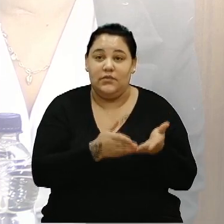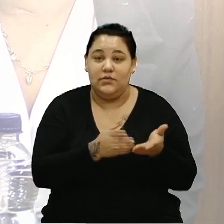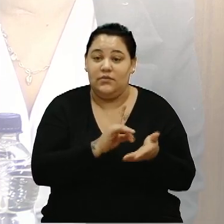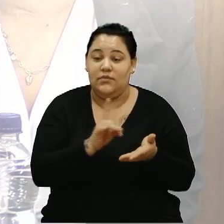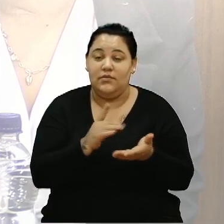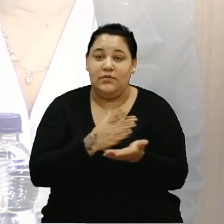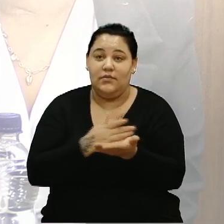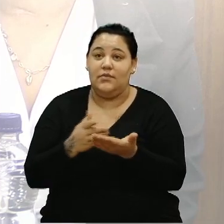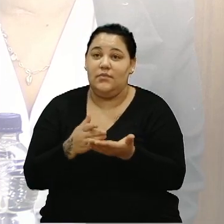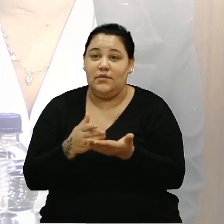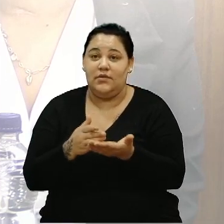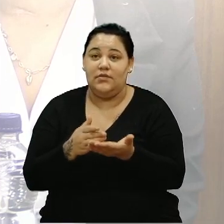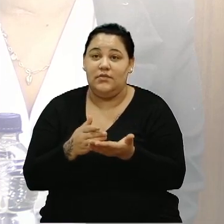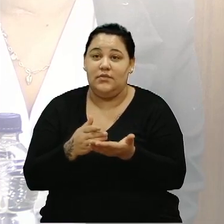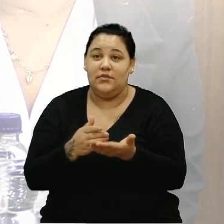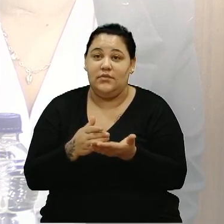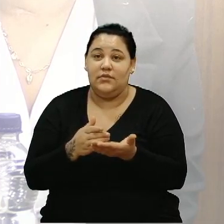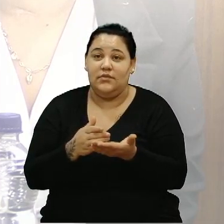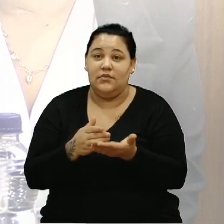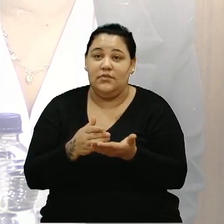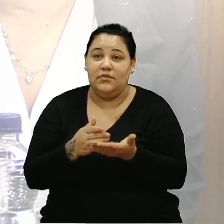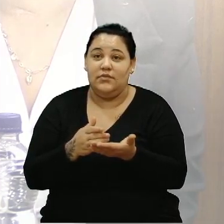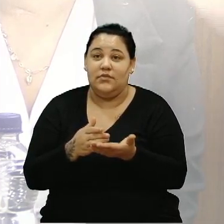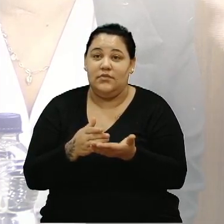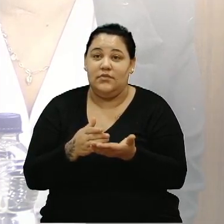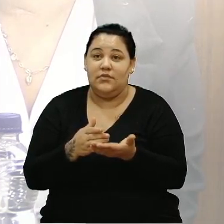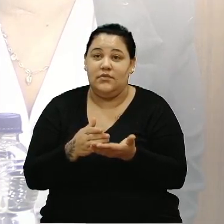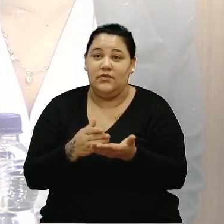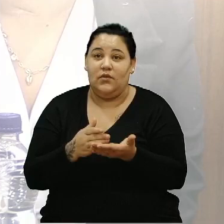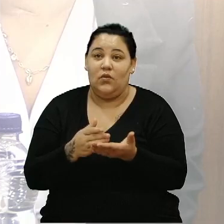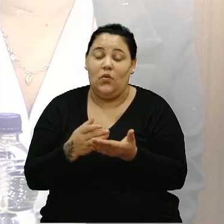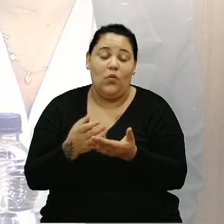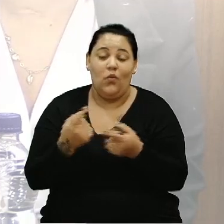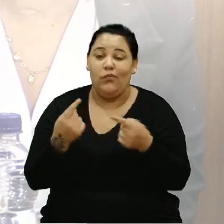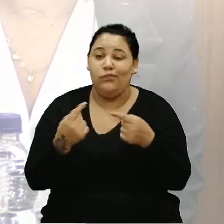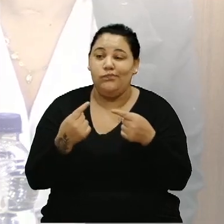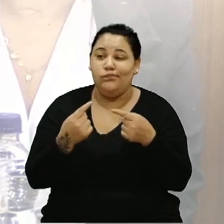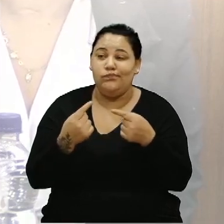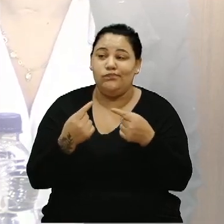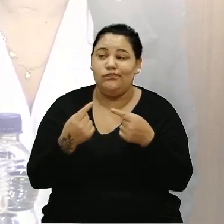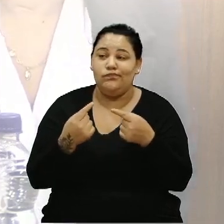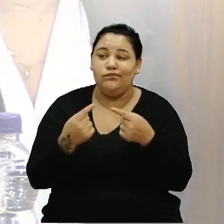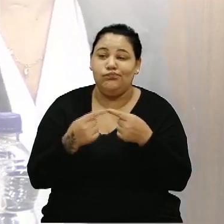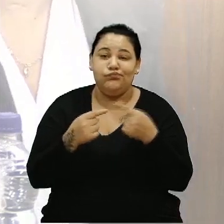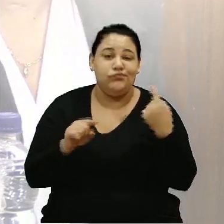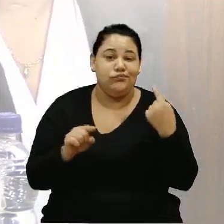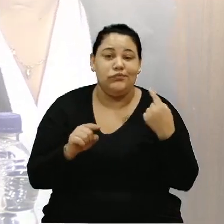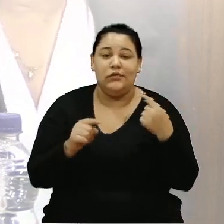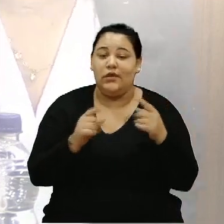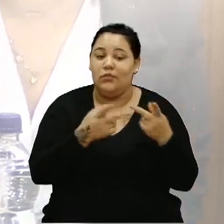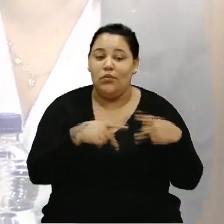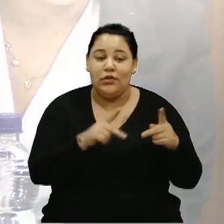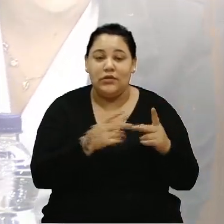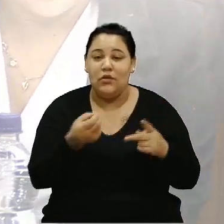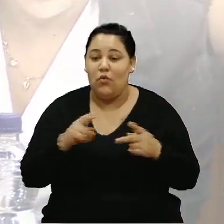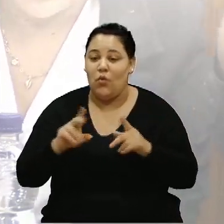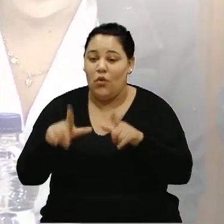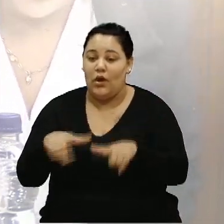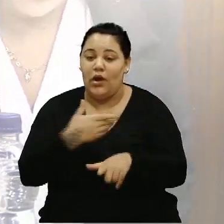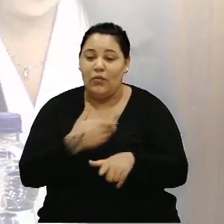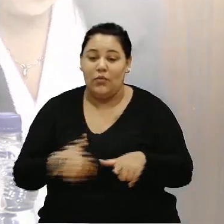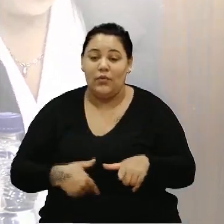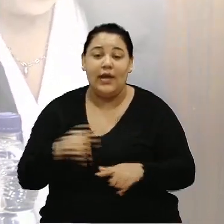certa vênia. Com uma certa contrariedade da população, de órgãos públicos. A ideia é